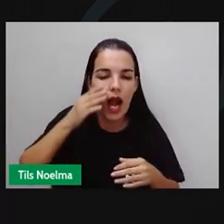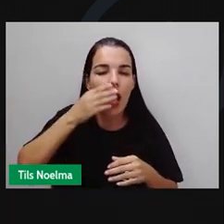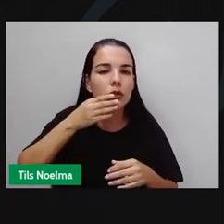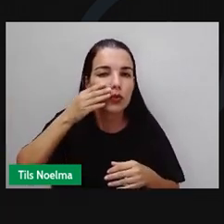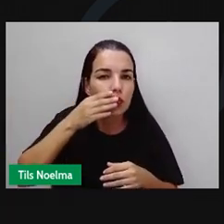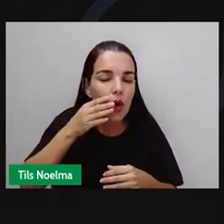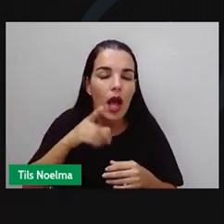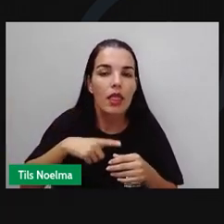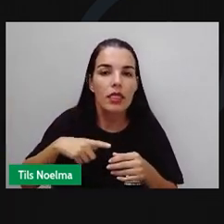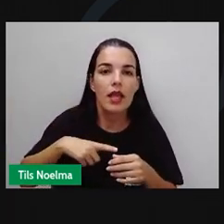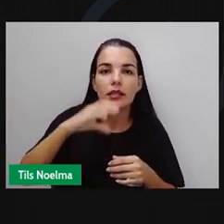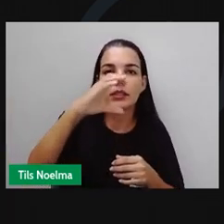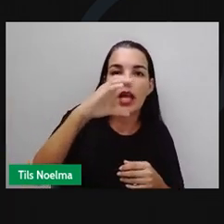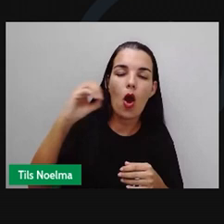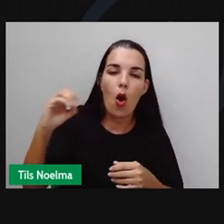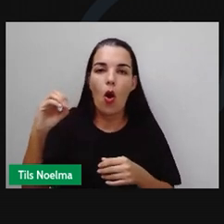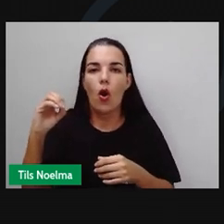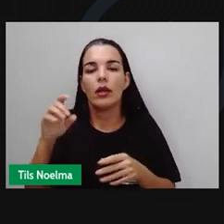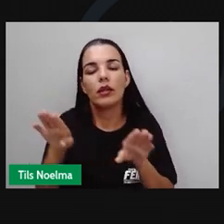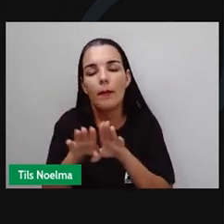carbônico e água.